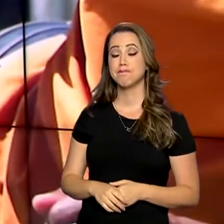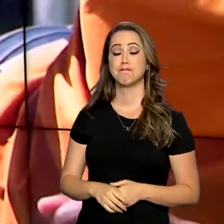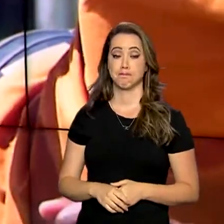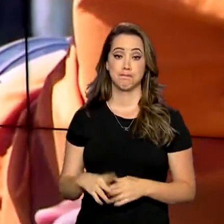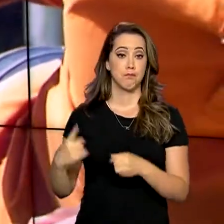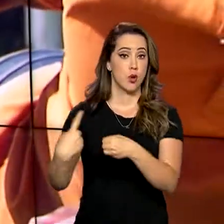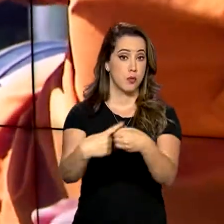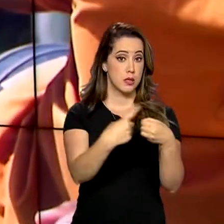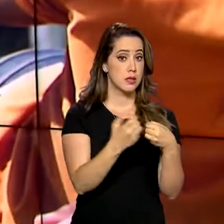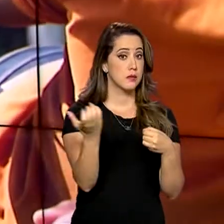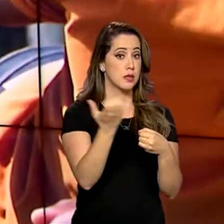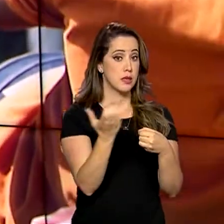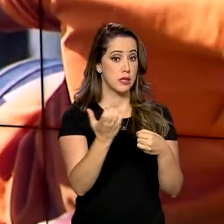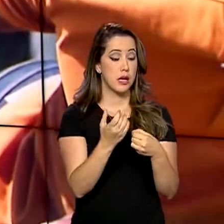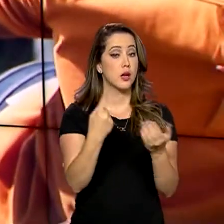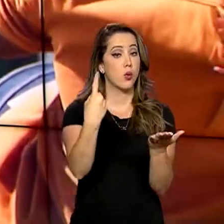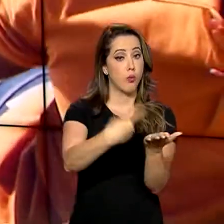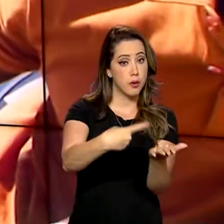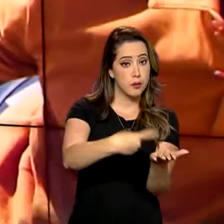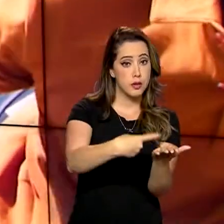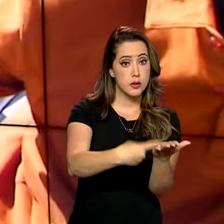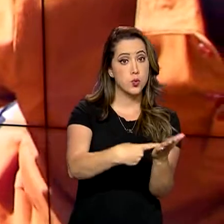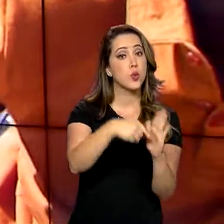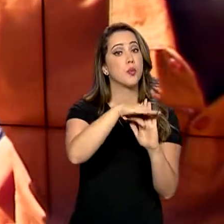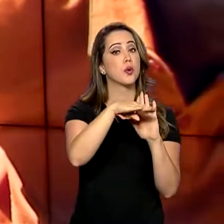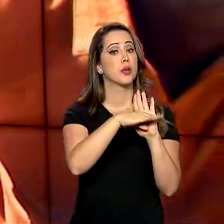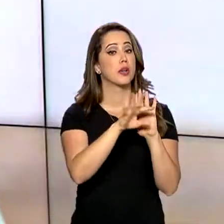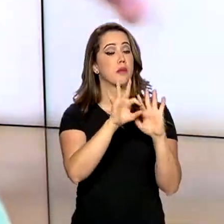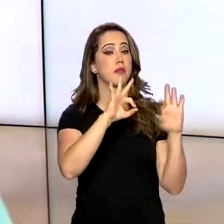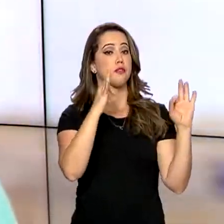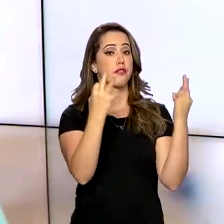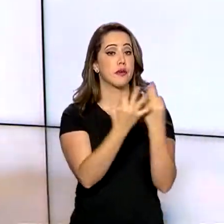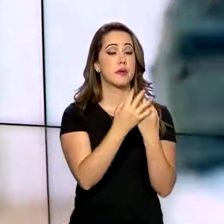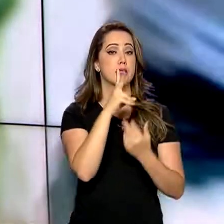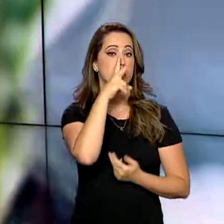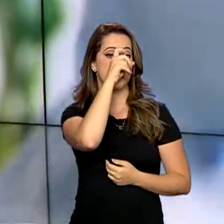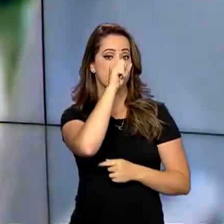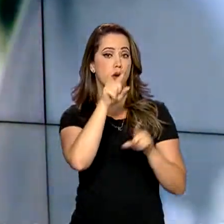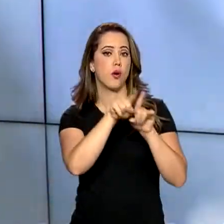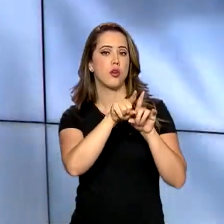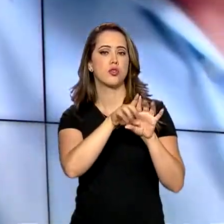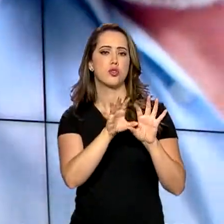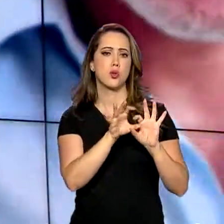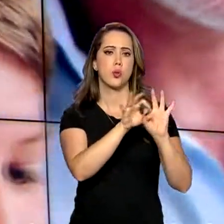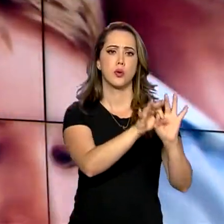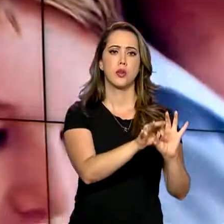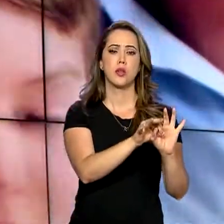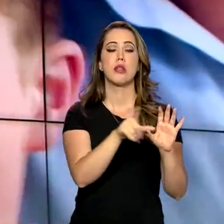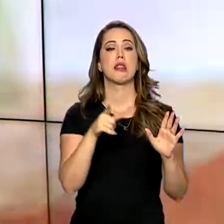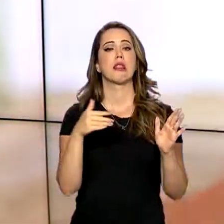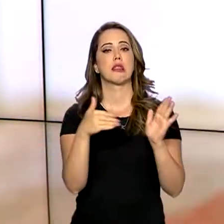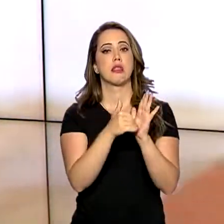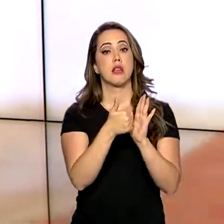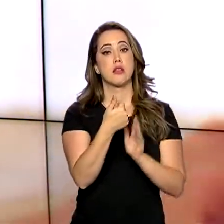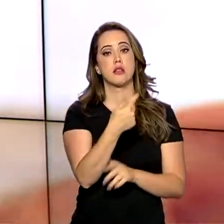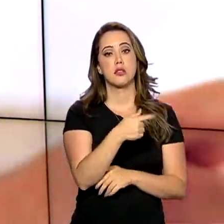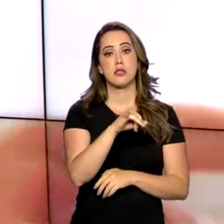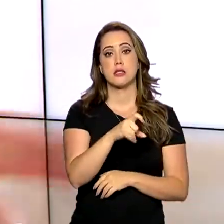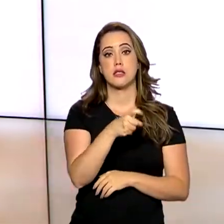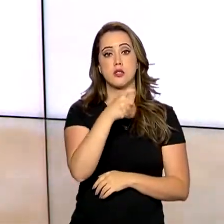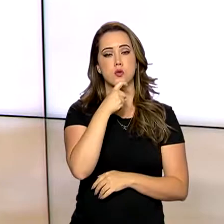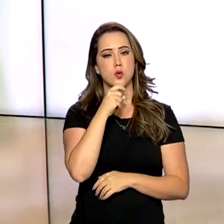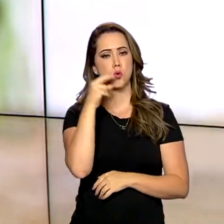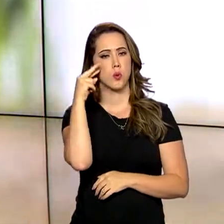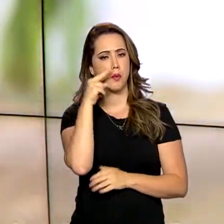Municípios que queiram aderir aos programas Famílias Fortes e Reconnecte têm até 17 de julho para se inscreverem no